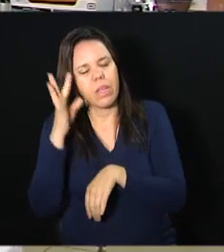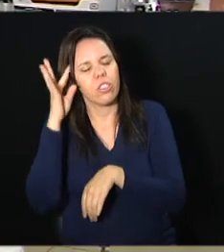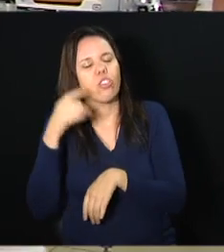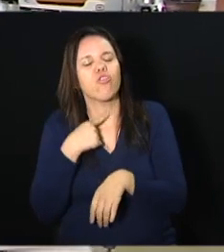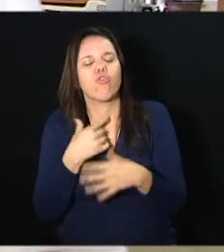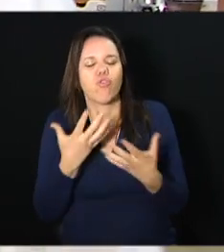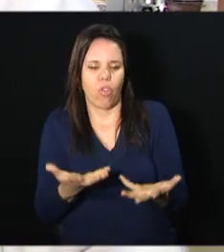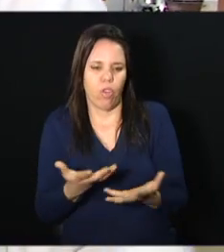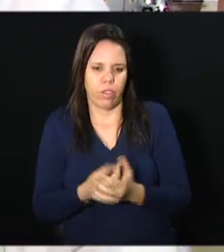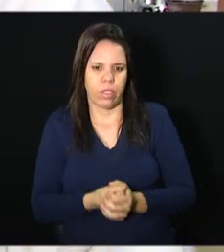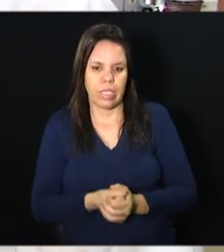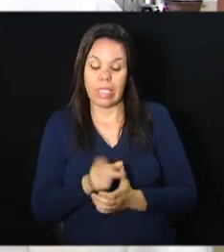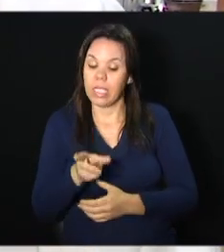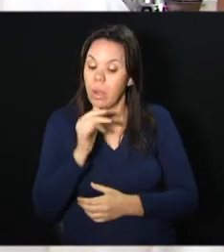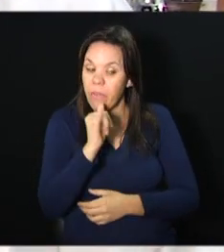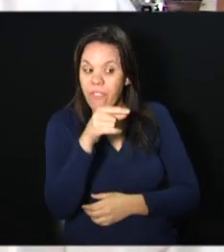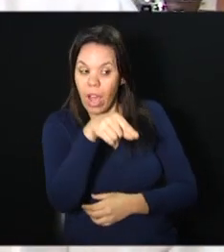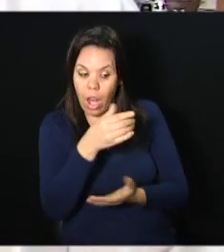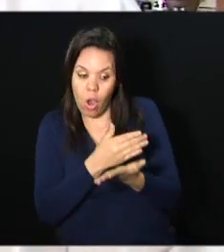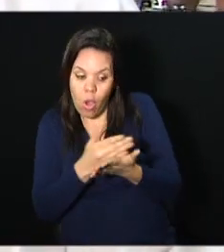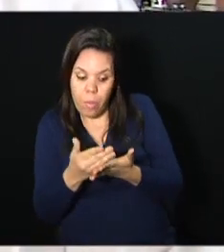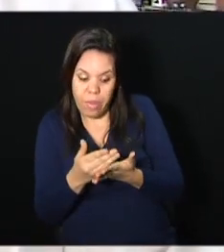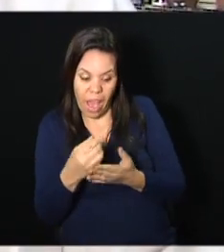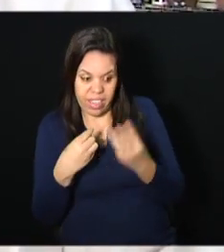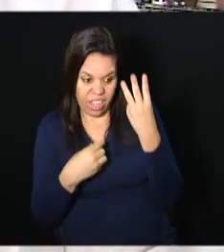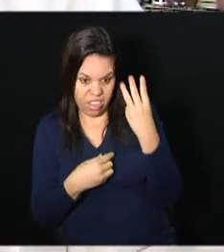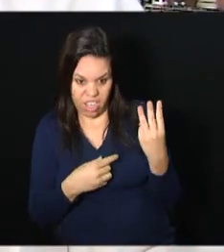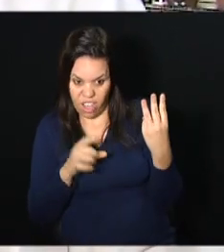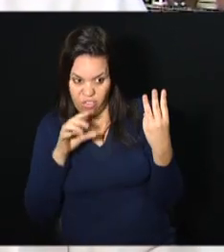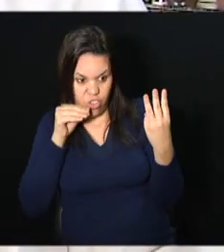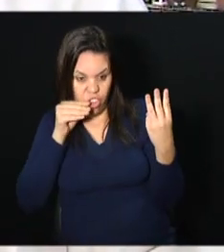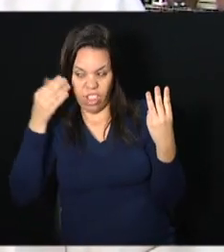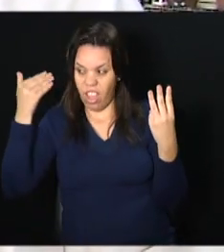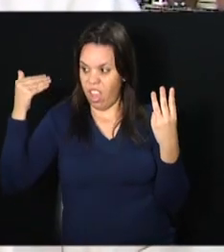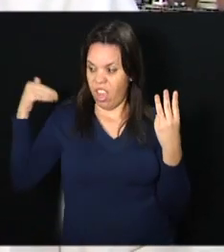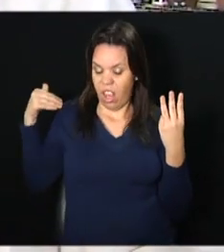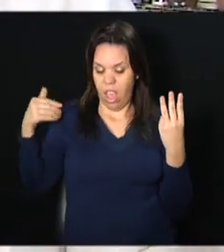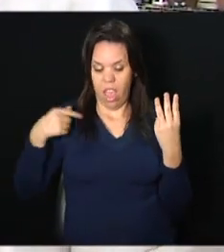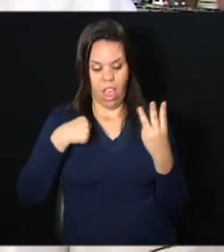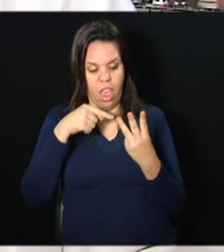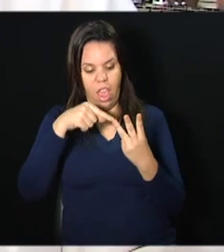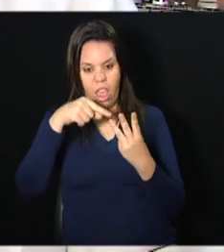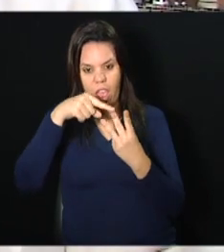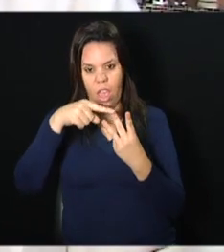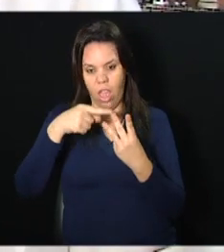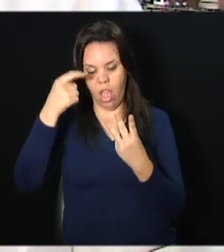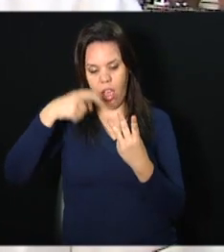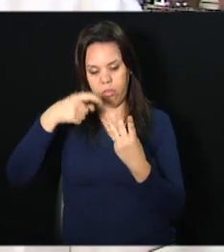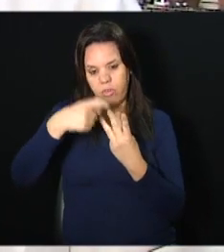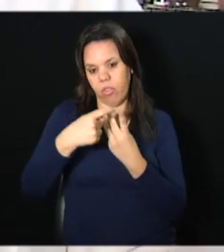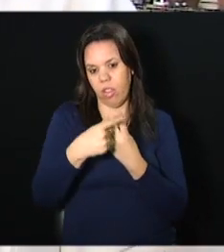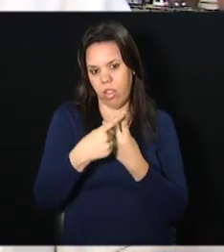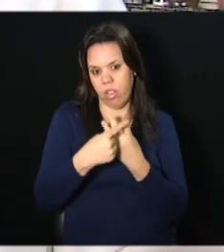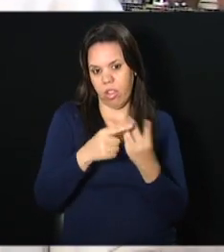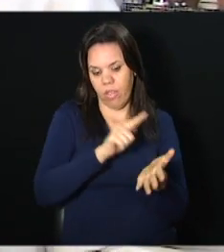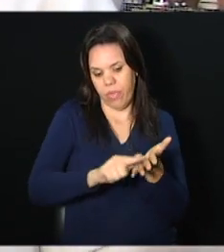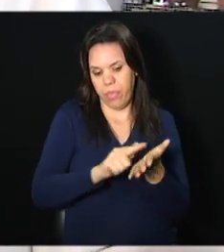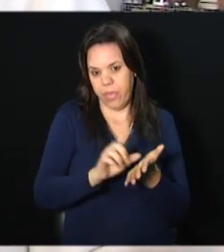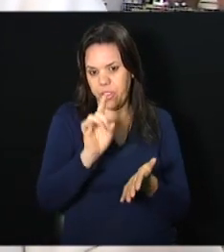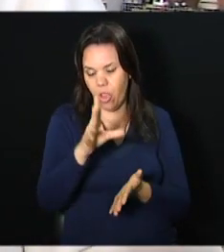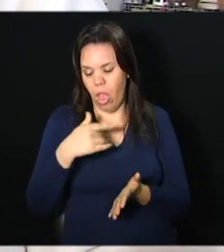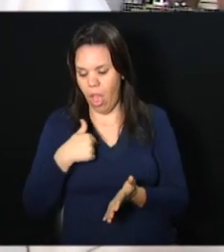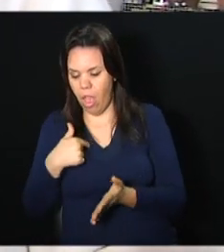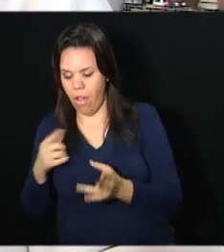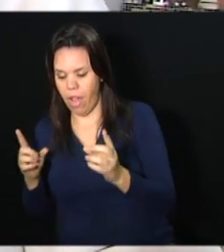Então ele sempre fala assim, no começo éramos três. Era eu, ele e a pessoa da limpeza. Então eu